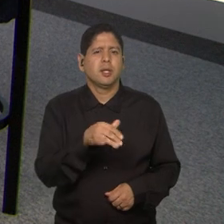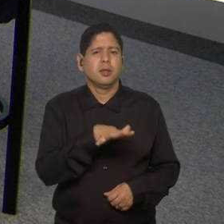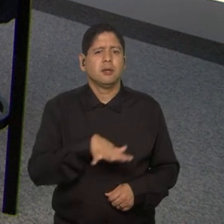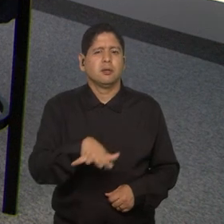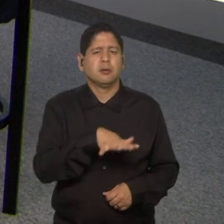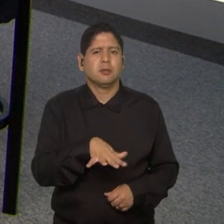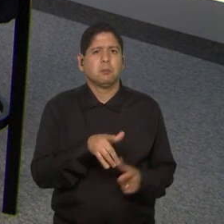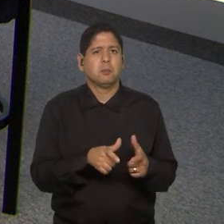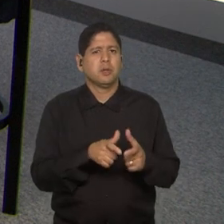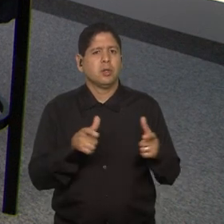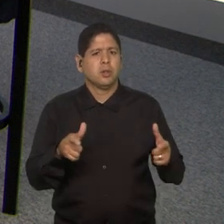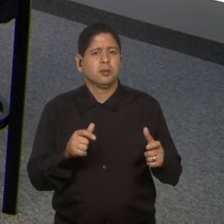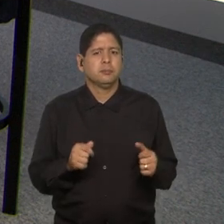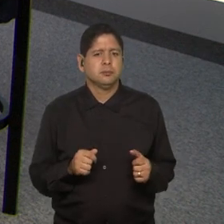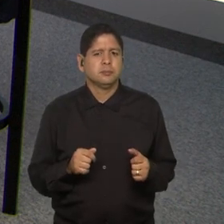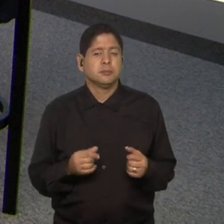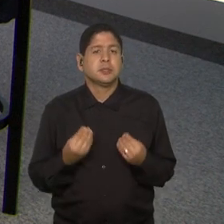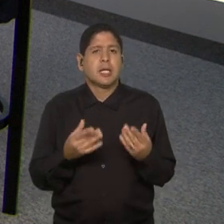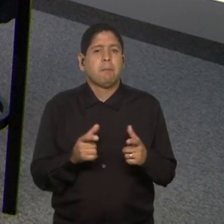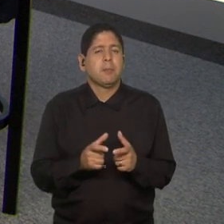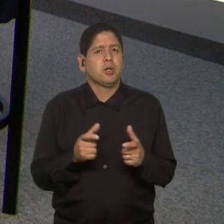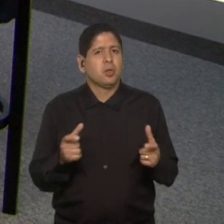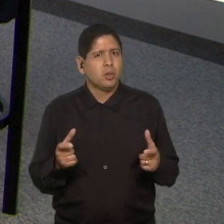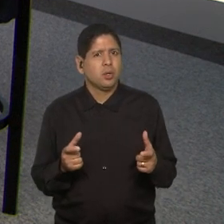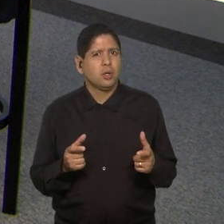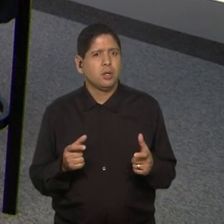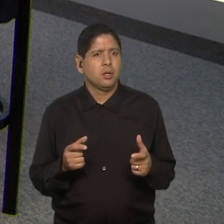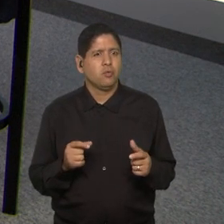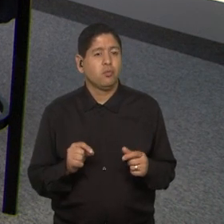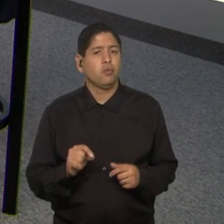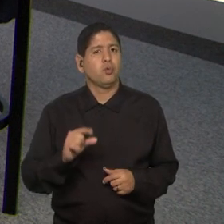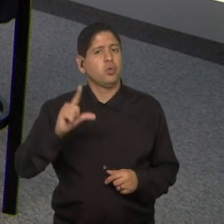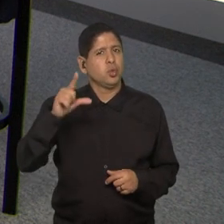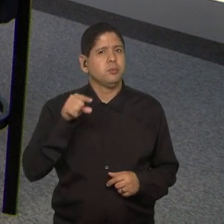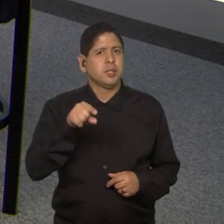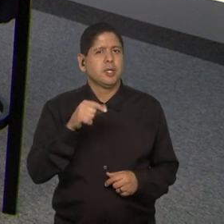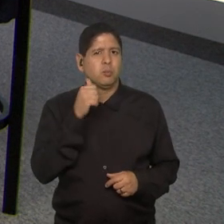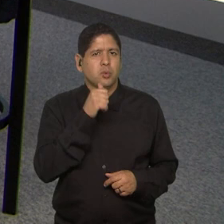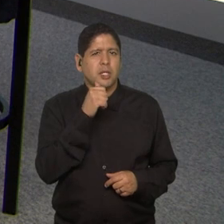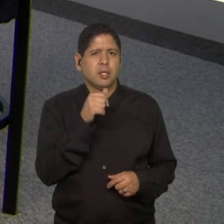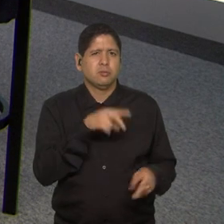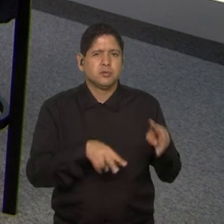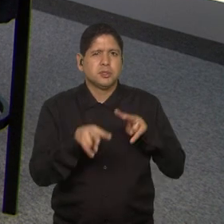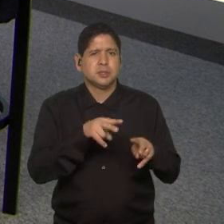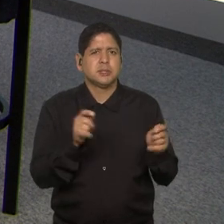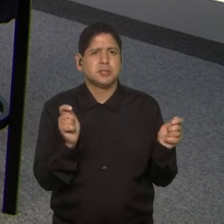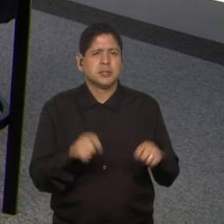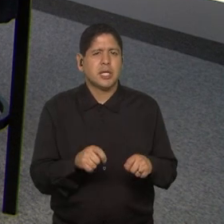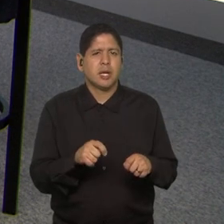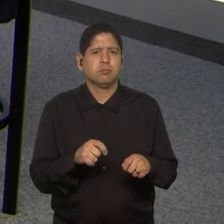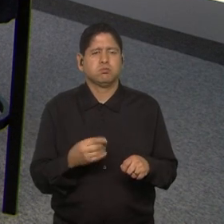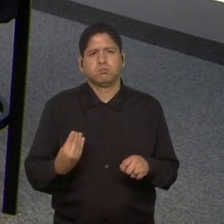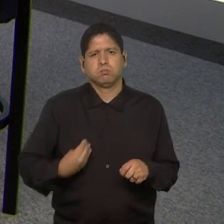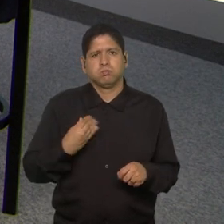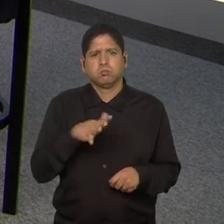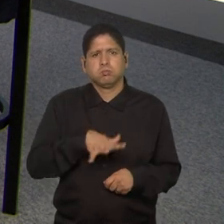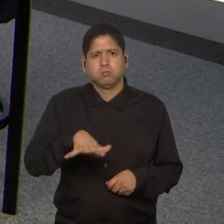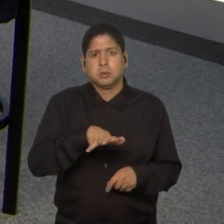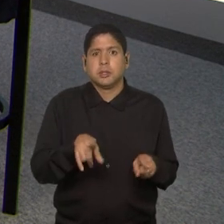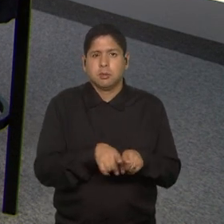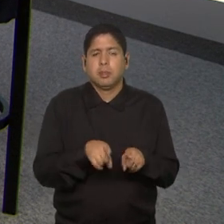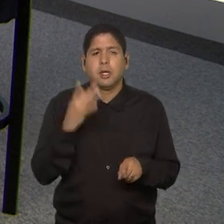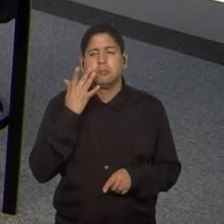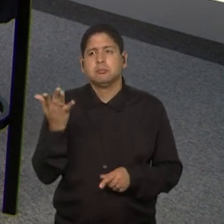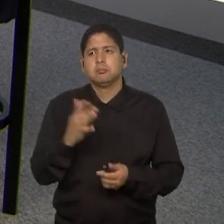maior, dar maior volume ainda mais para as mulheres poderem estar nesses espaços também.